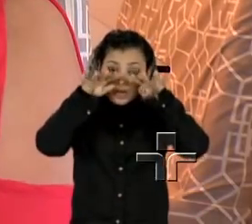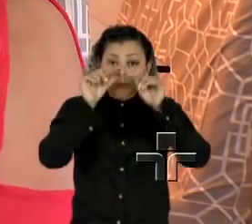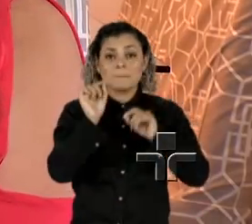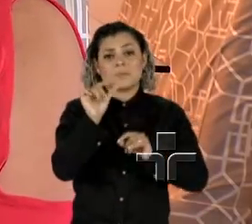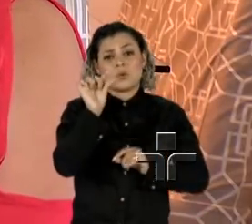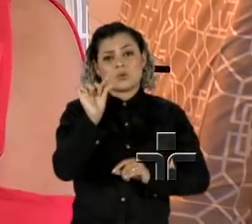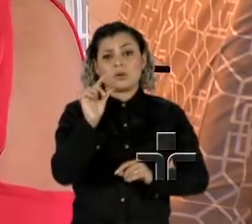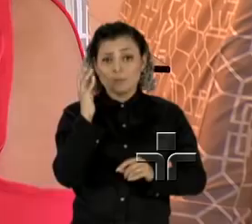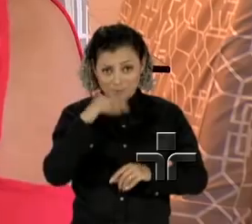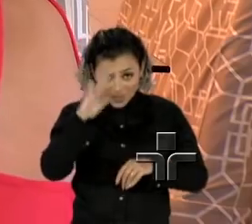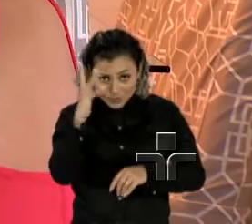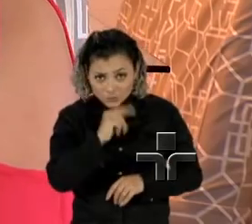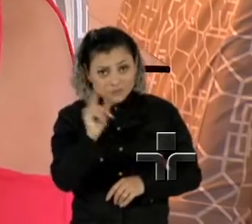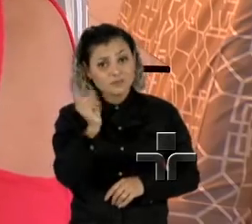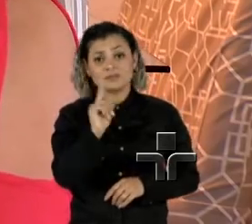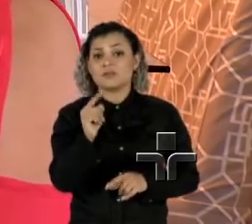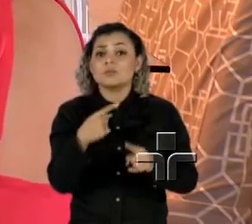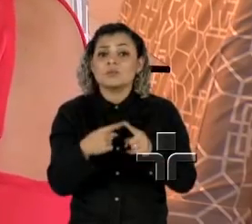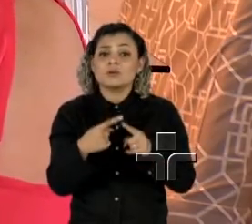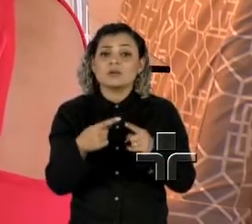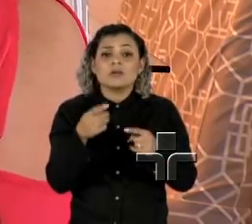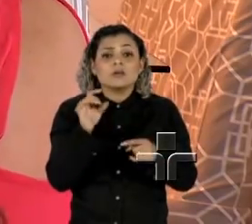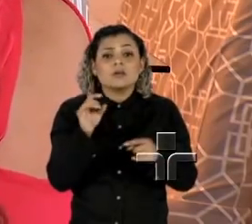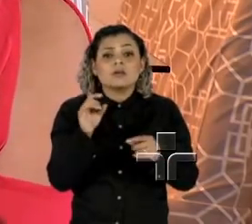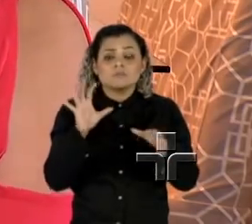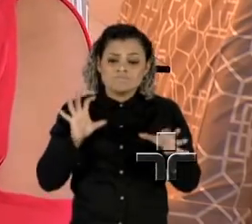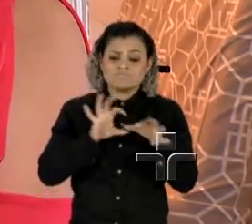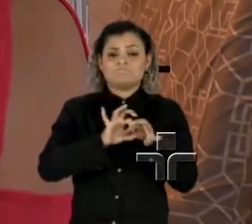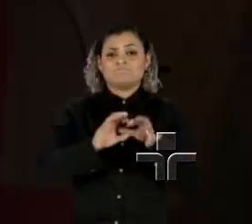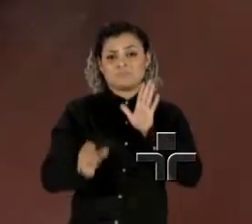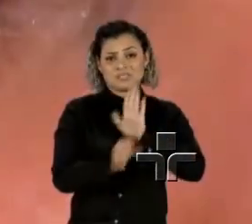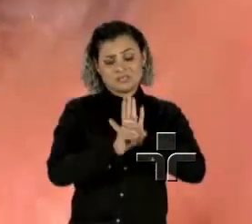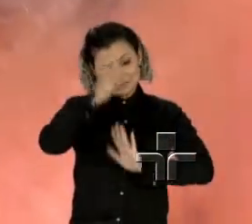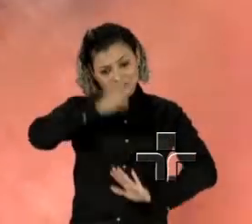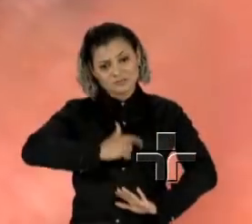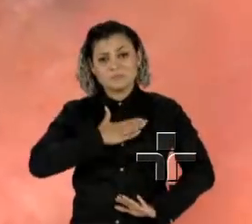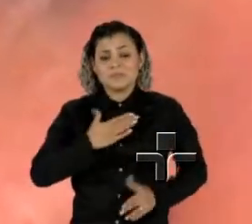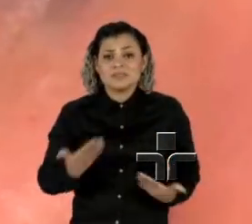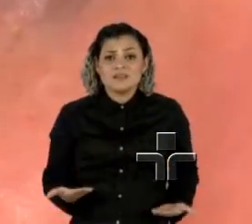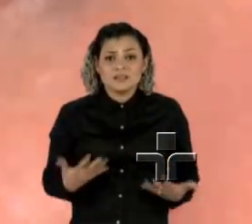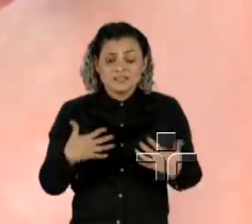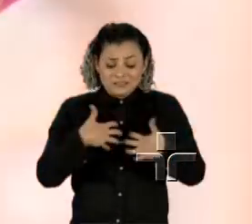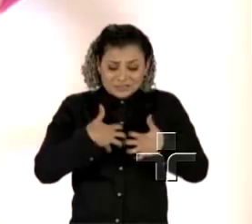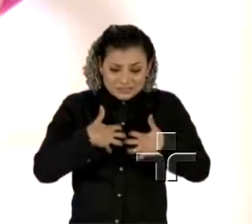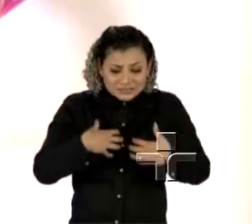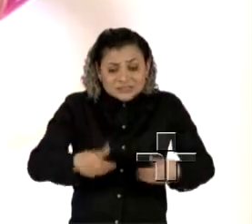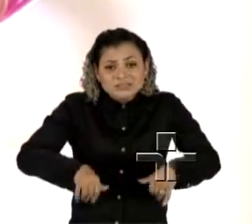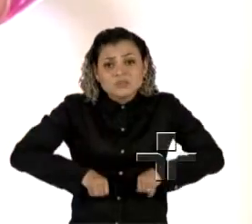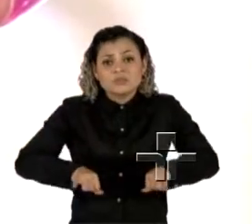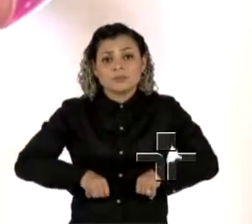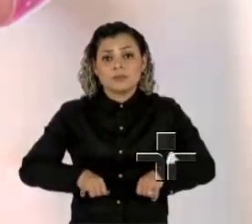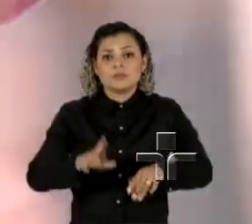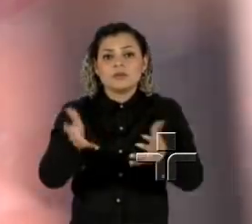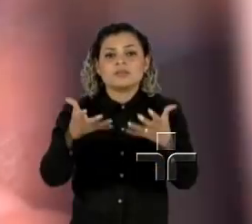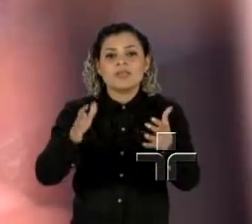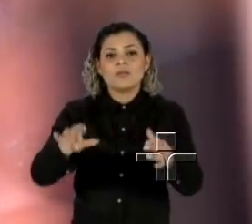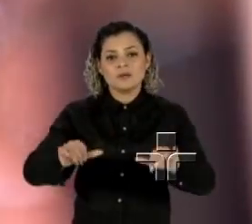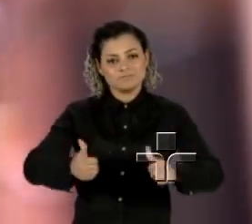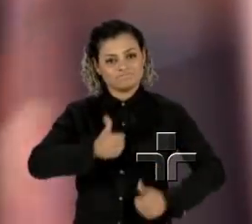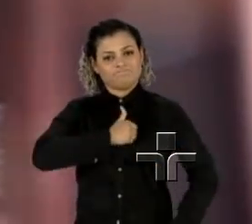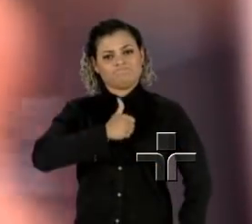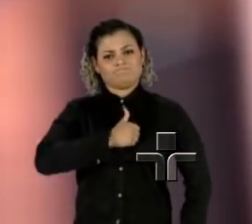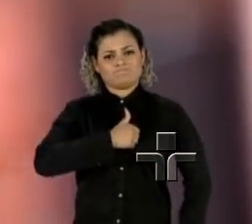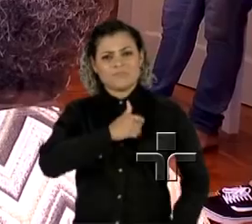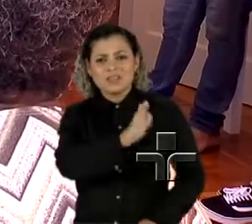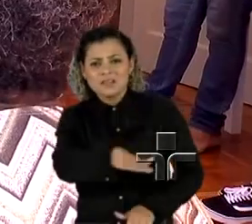era para ficar mais bonita, era porque era um elo com a minha identidade. Esse projeto busca resgatar a autoestima de